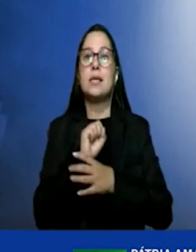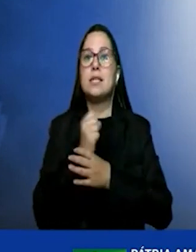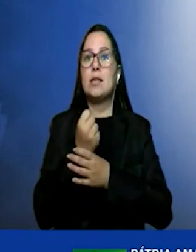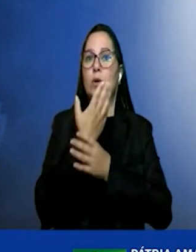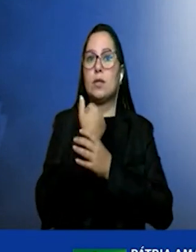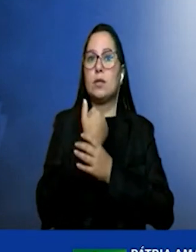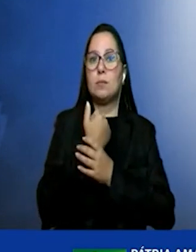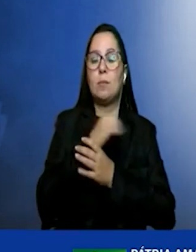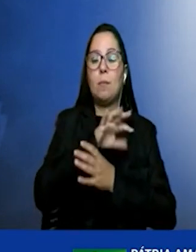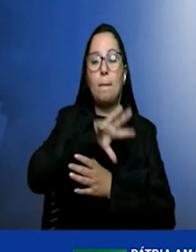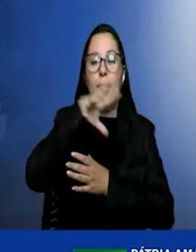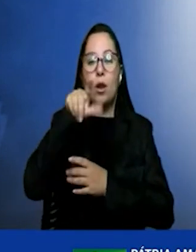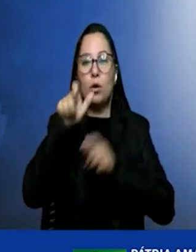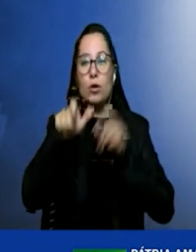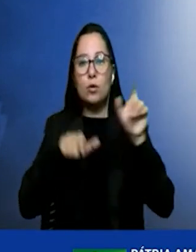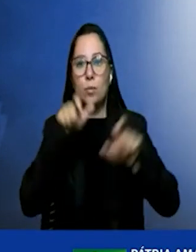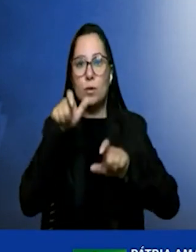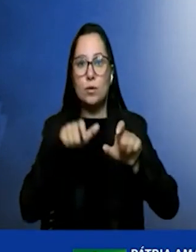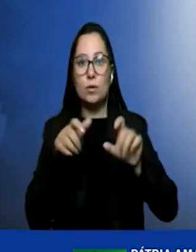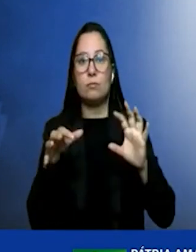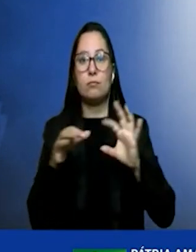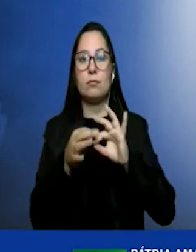em todo o mundo.